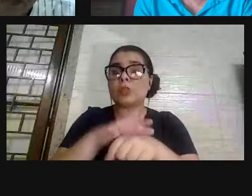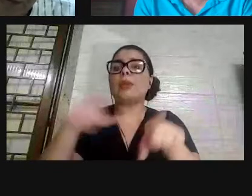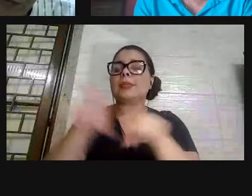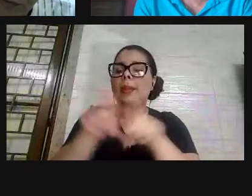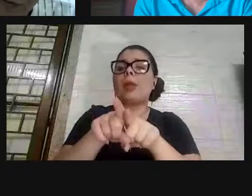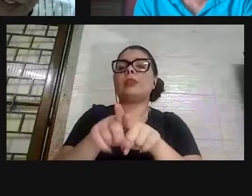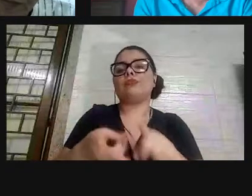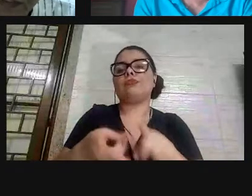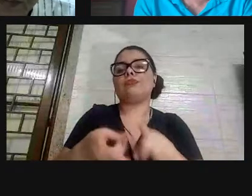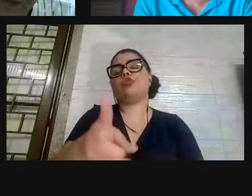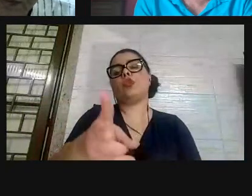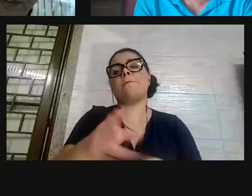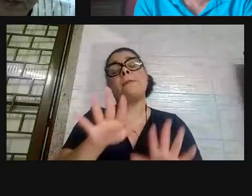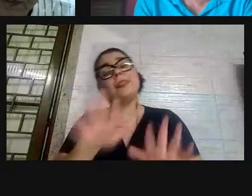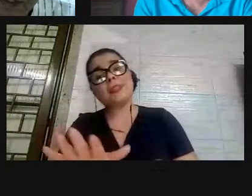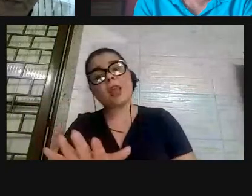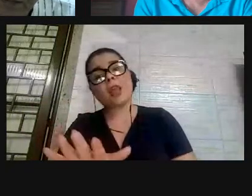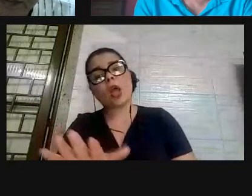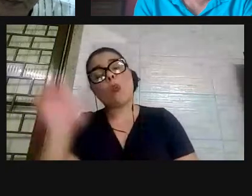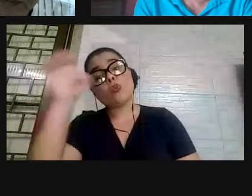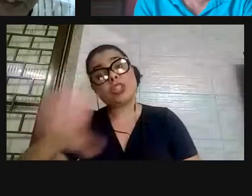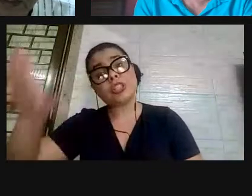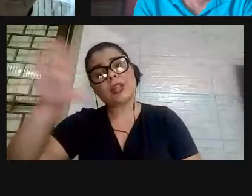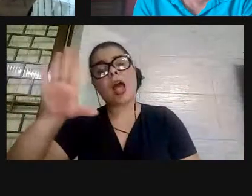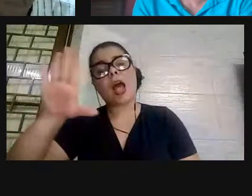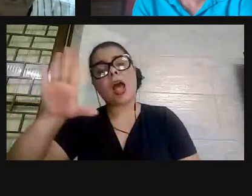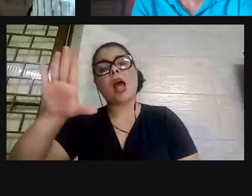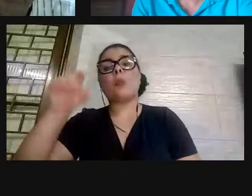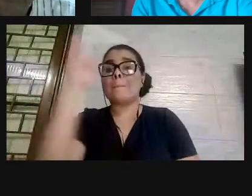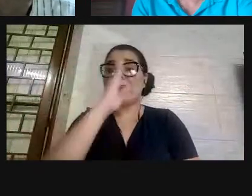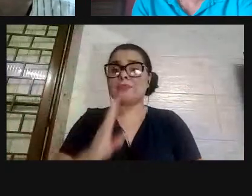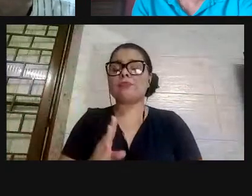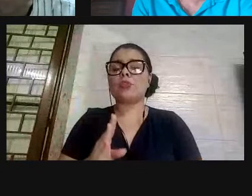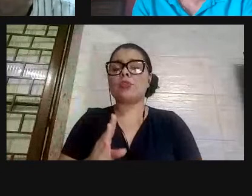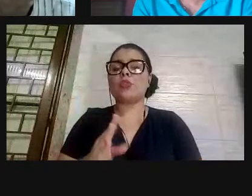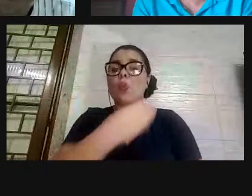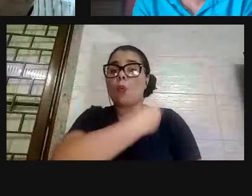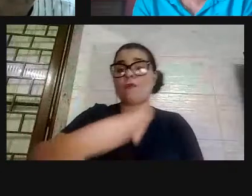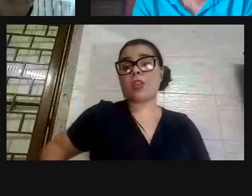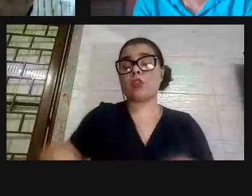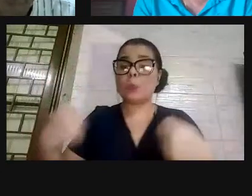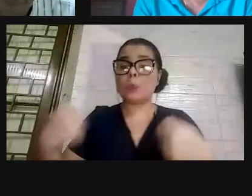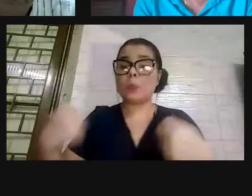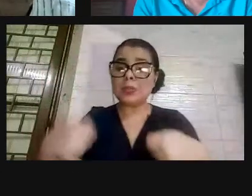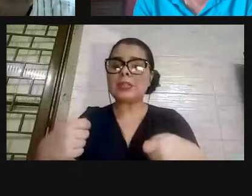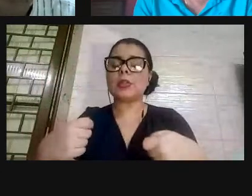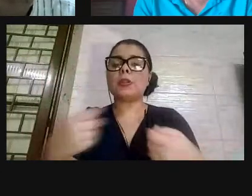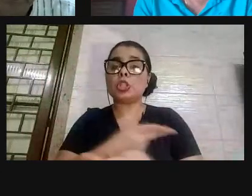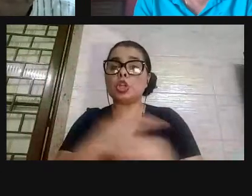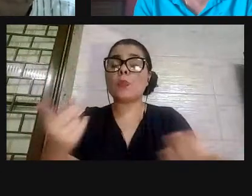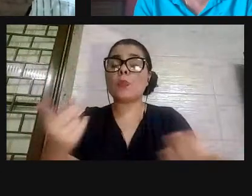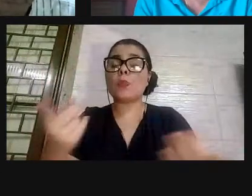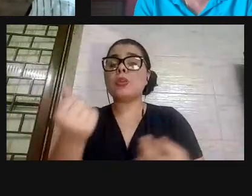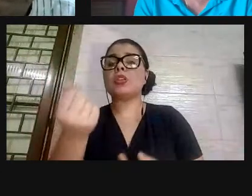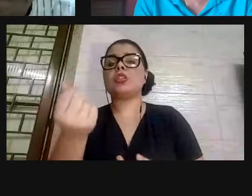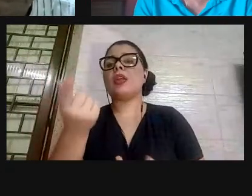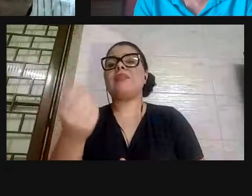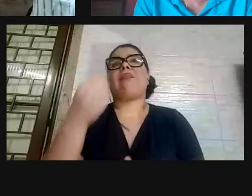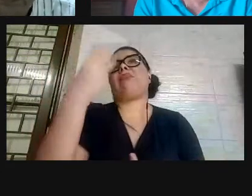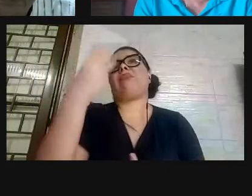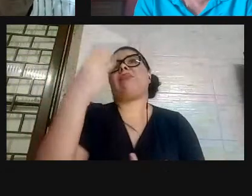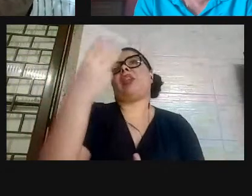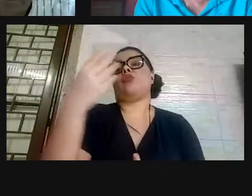Estado, mais do que nunca o Estado brasileiro tinha que ter uma política de renda mínima para toda a população vulnerável, não só para 3, 4 meses